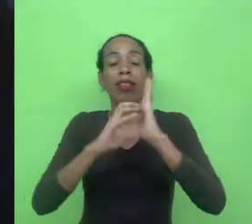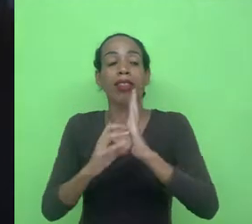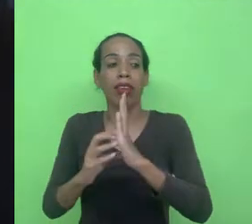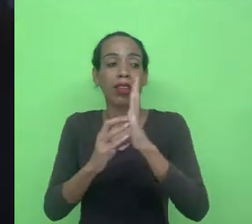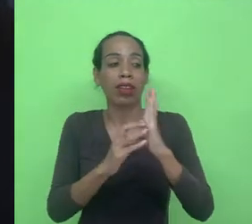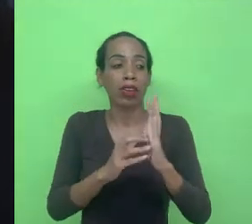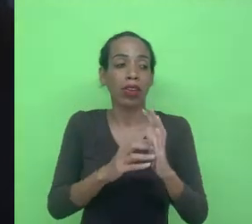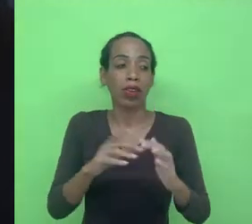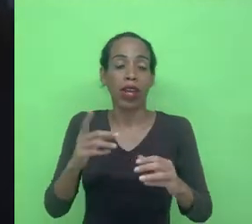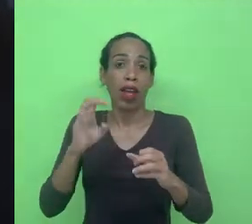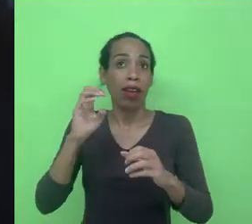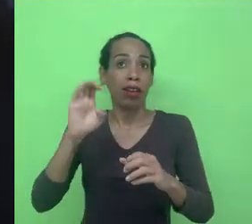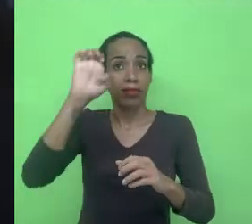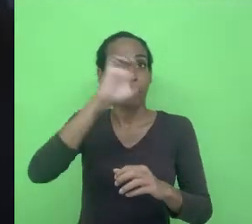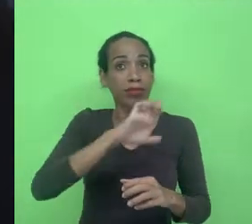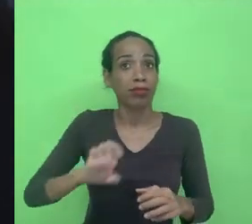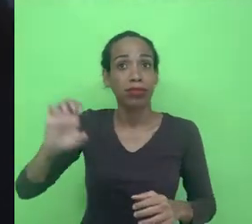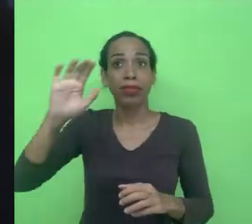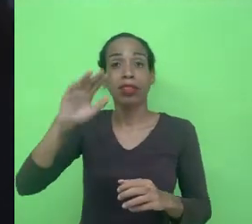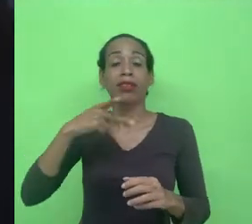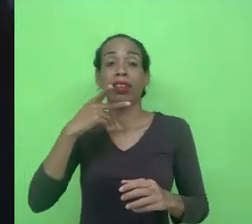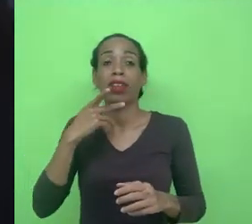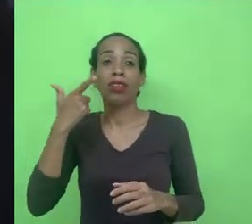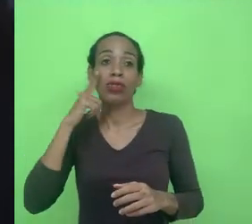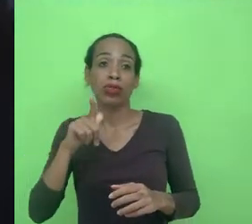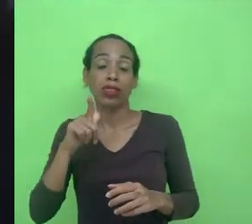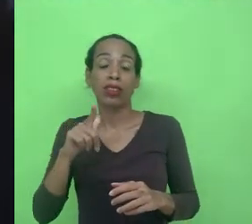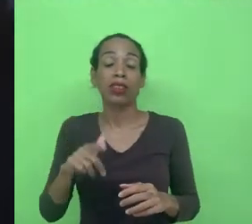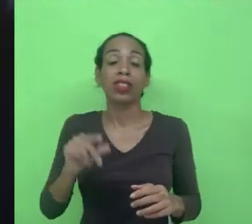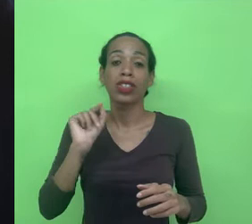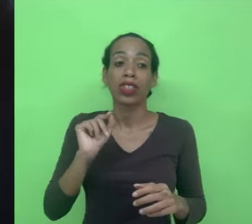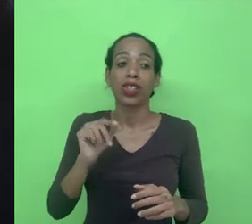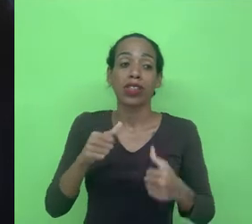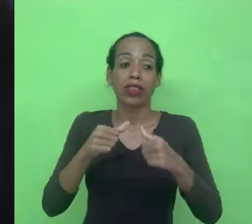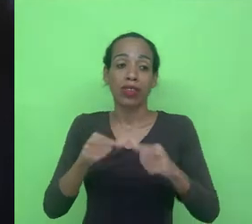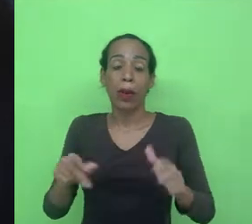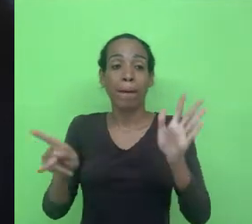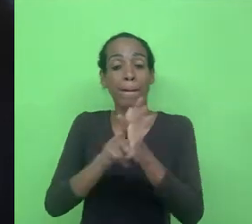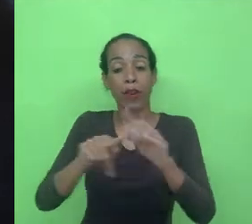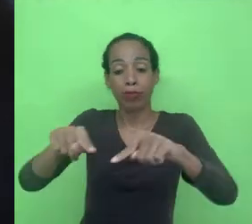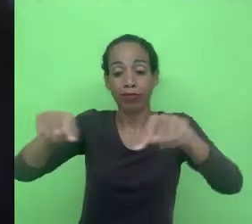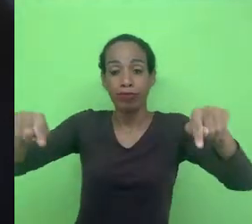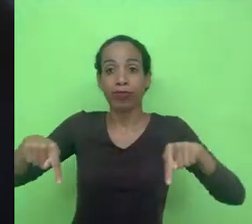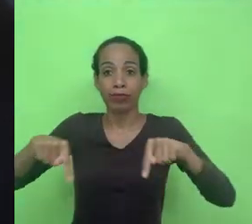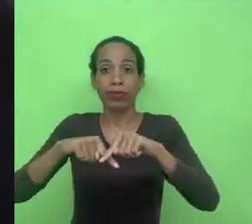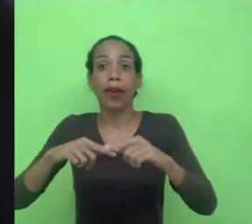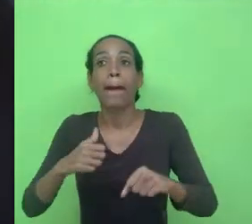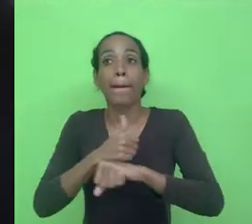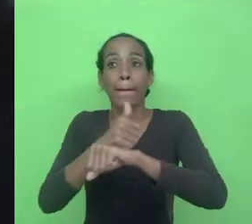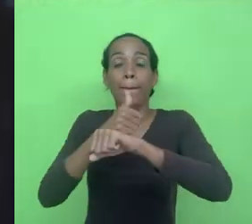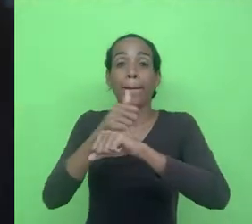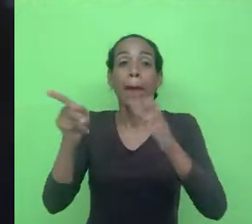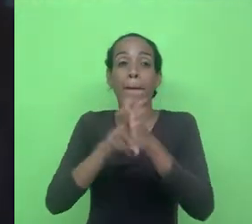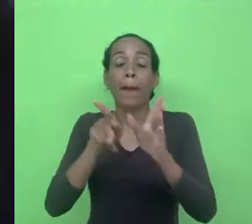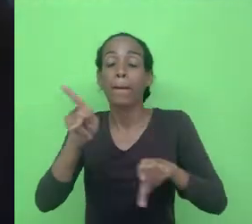um estado na ação a gente está falando da capacidade desse estado de manter dentro do próprio território em benefício dos próprios projetos